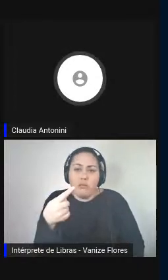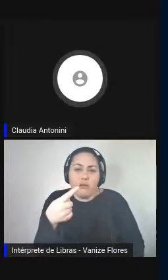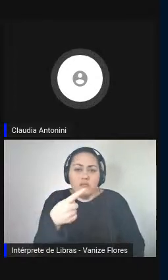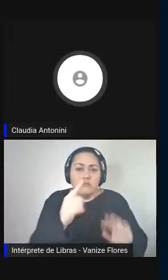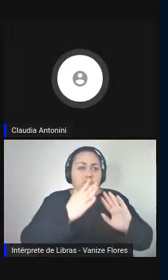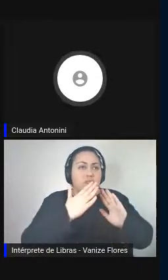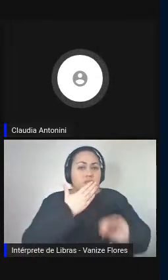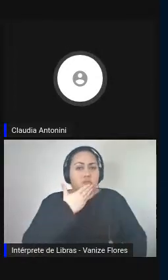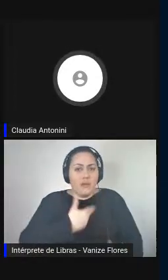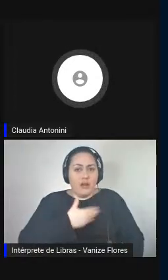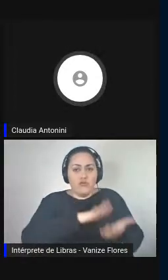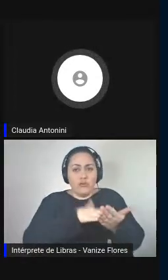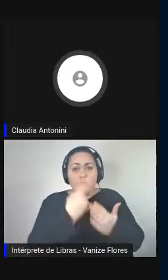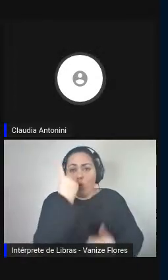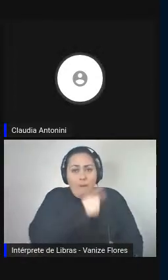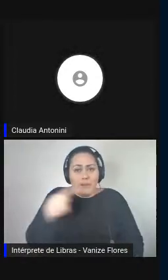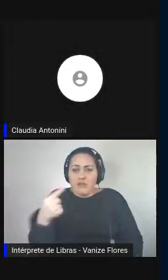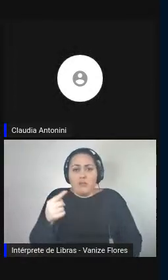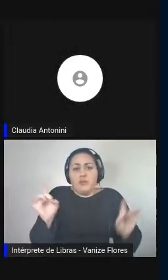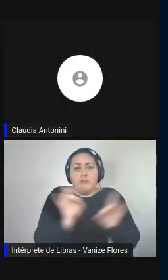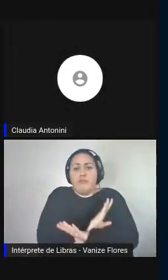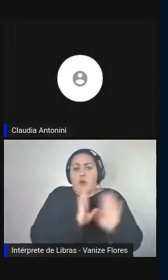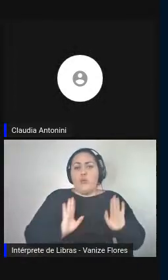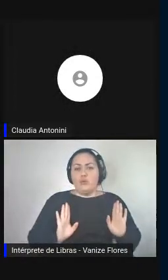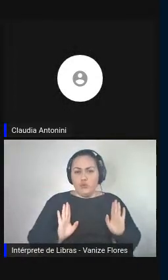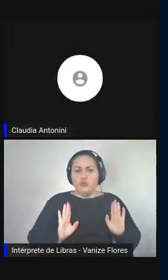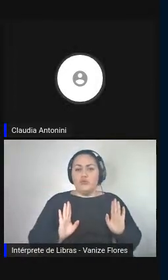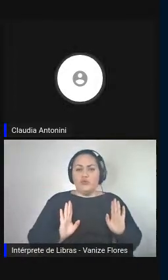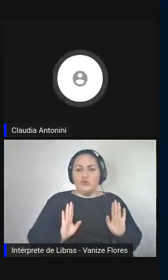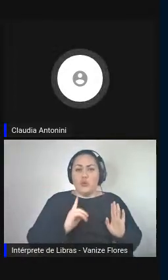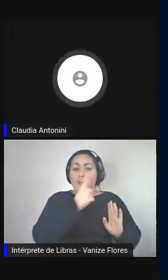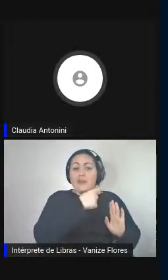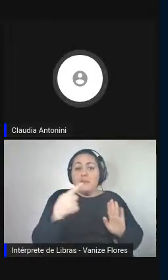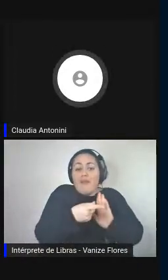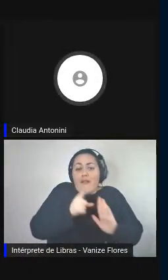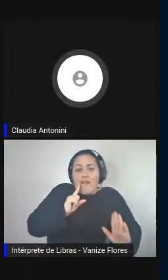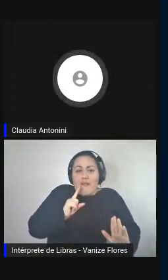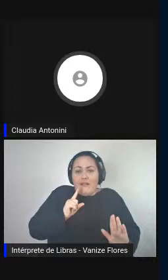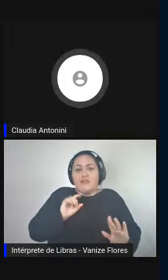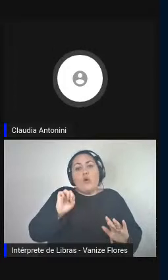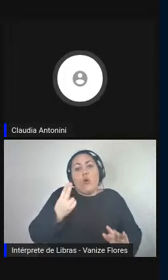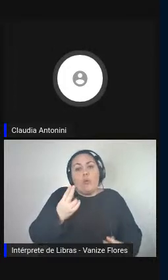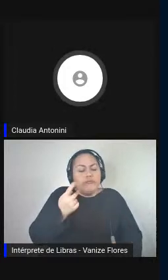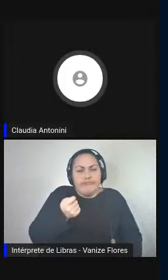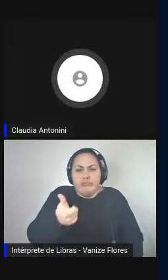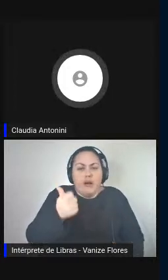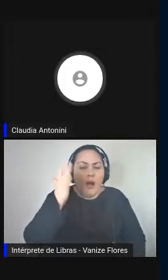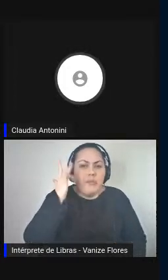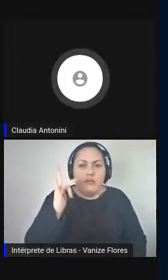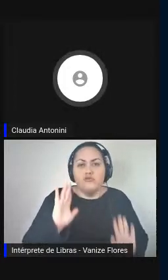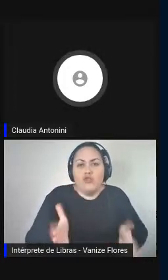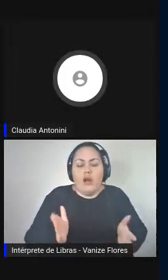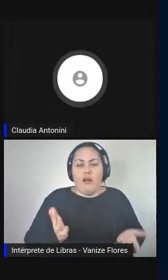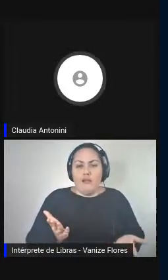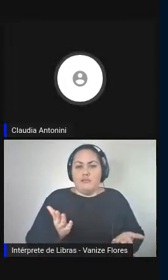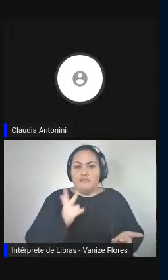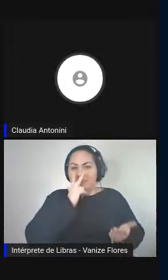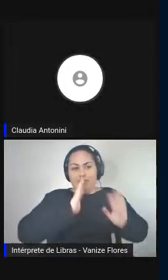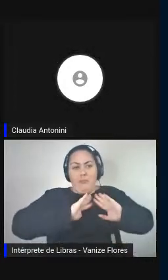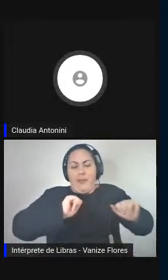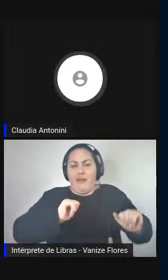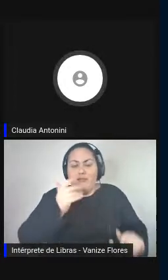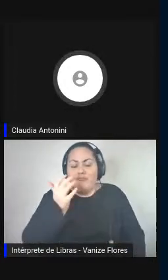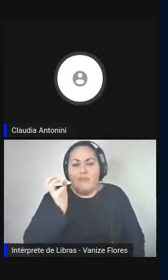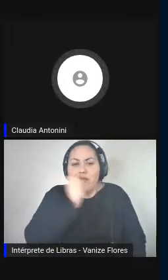vezes até de um dia para o outro, não é a regra, mas não é nem exceção